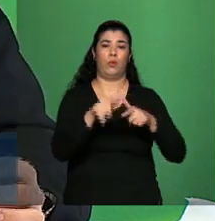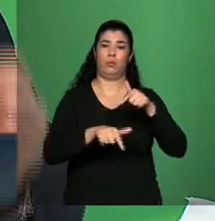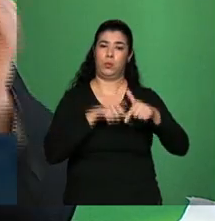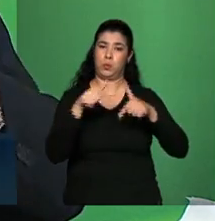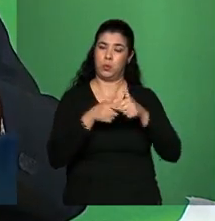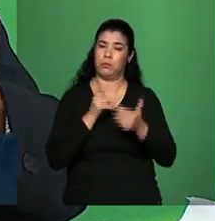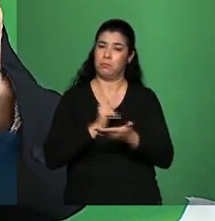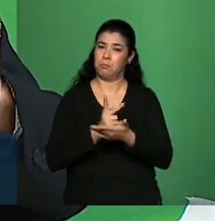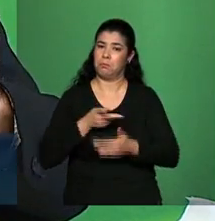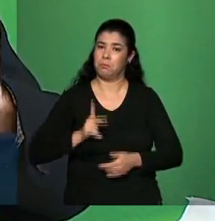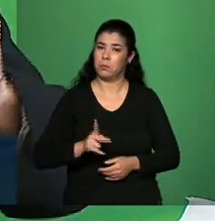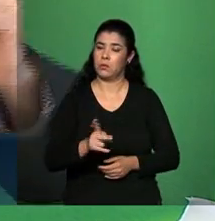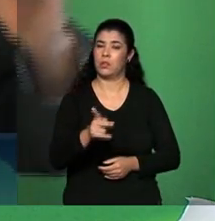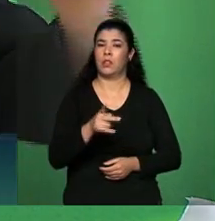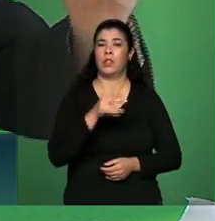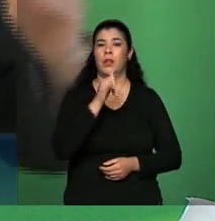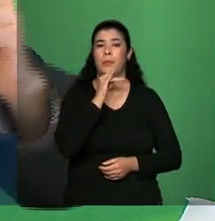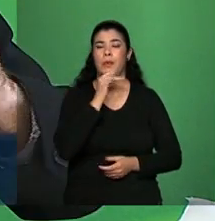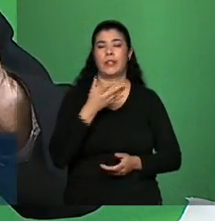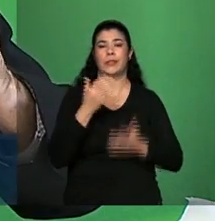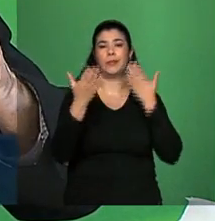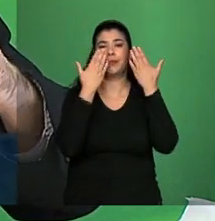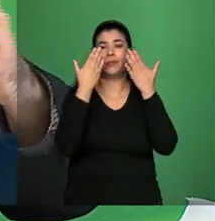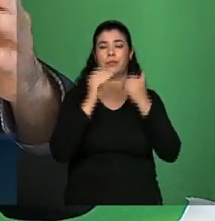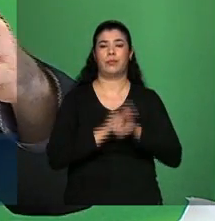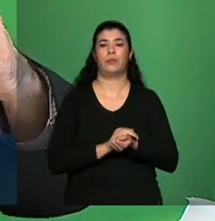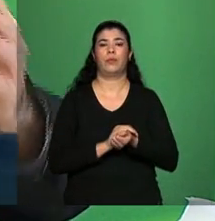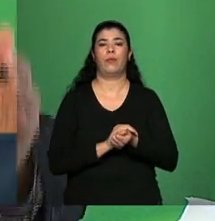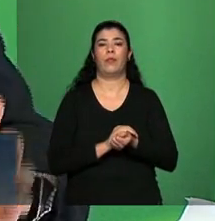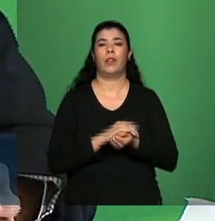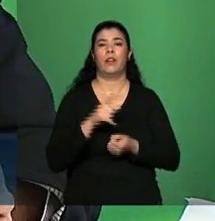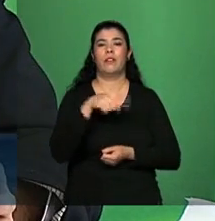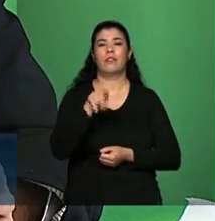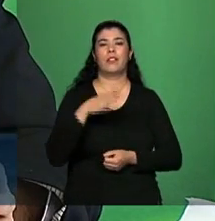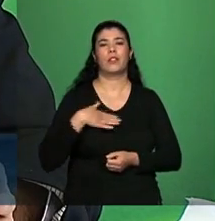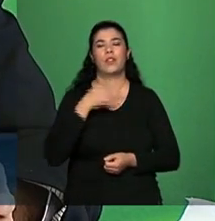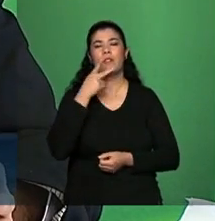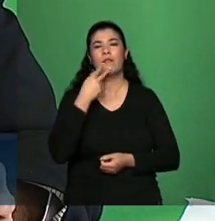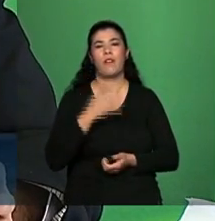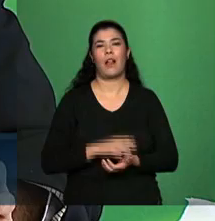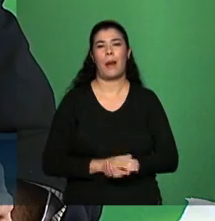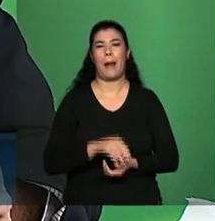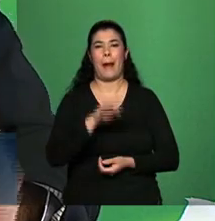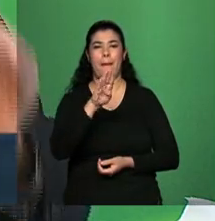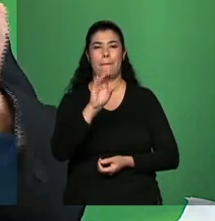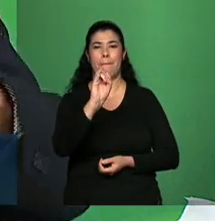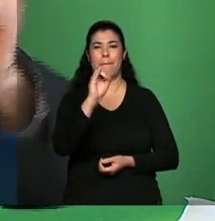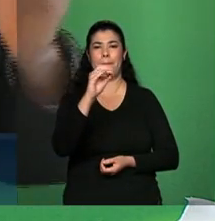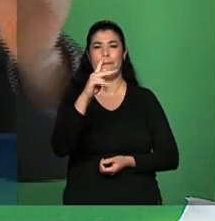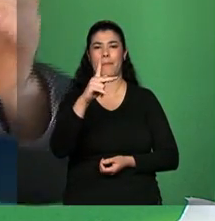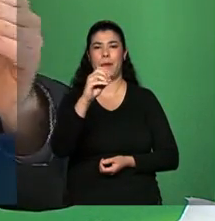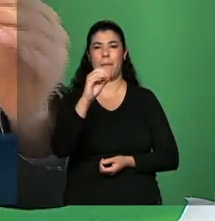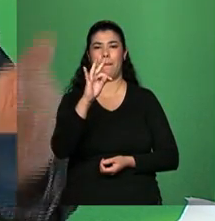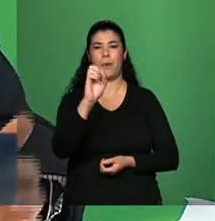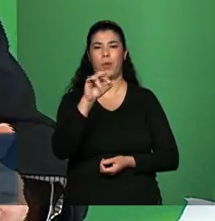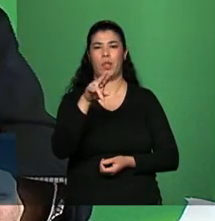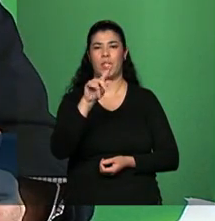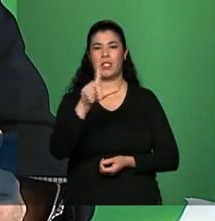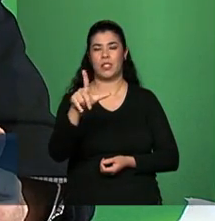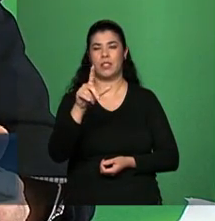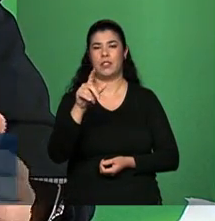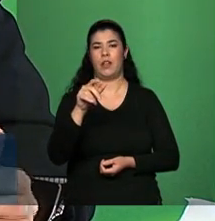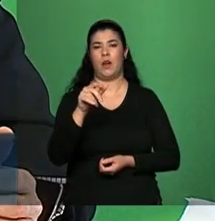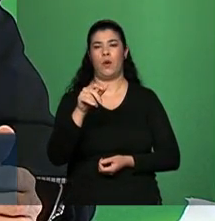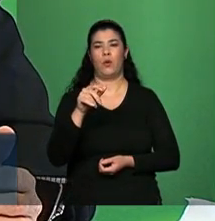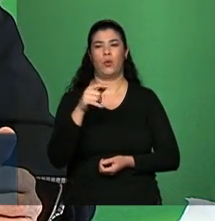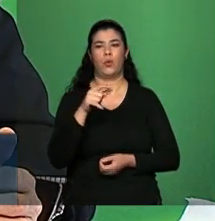importante. Quando você olha no período, vamos dizer, quando todo mundo que gosta de falar de PIB potencial e essas coisas, quando você olha no médio prazo,